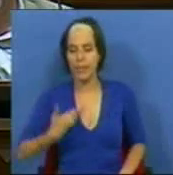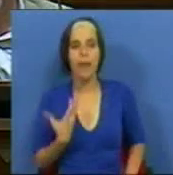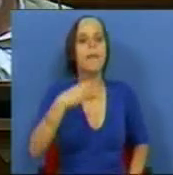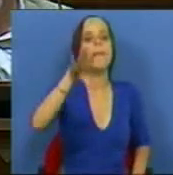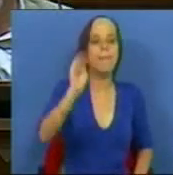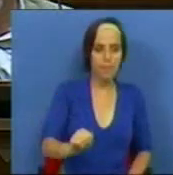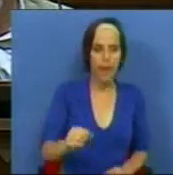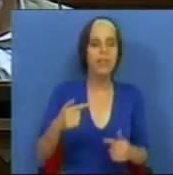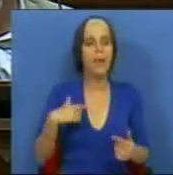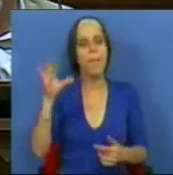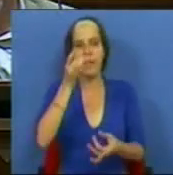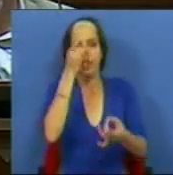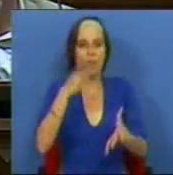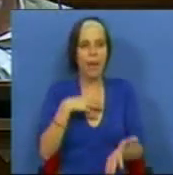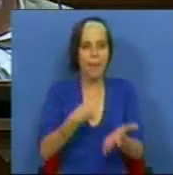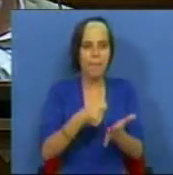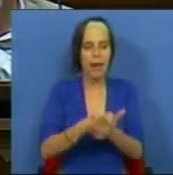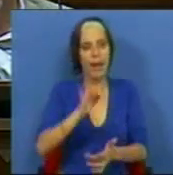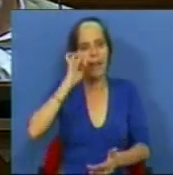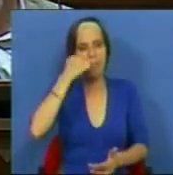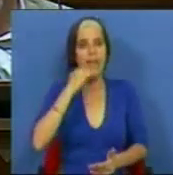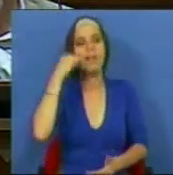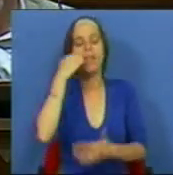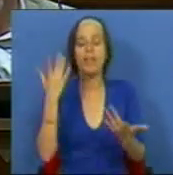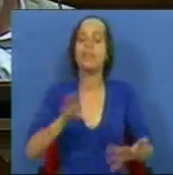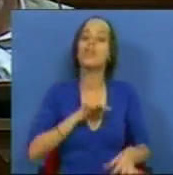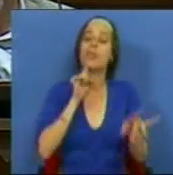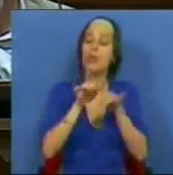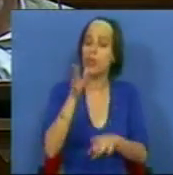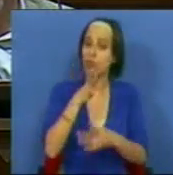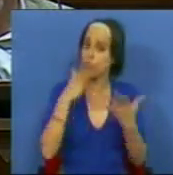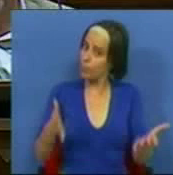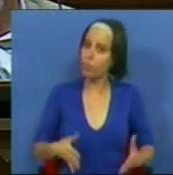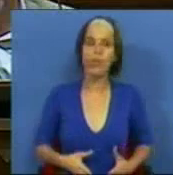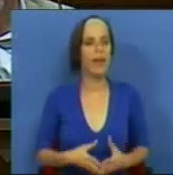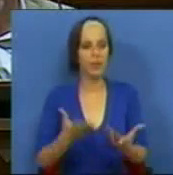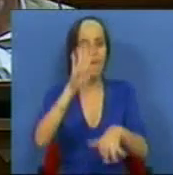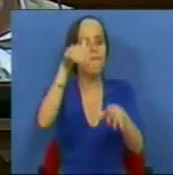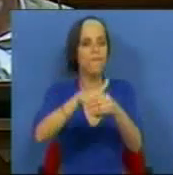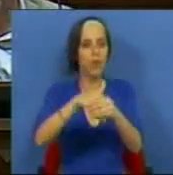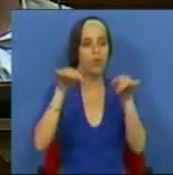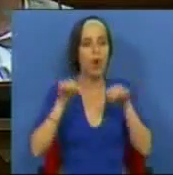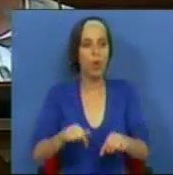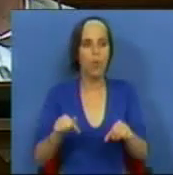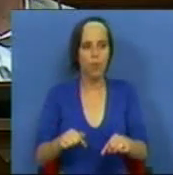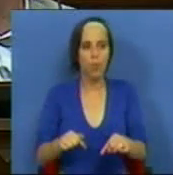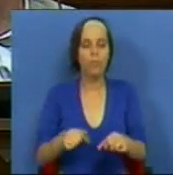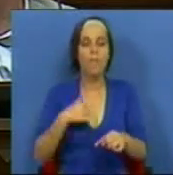de PS é que sejam os mais frágeis a pagar esta crise. Por isso, senhoras e senhores deputados, as votações que hoje